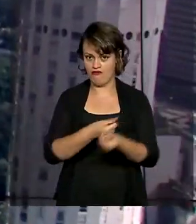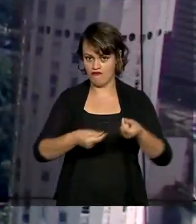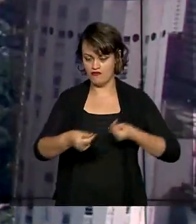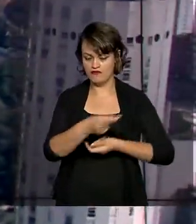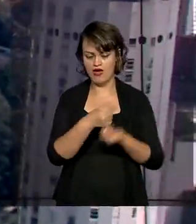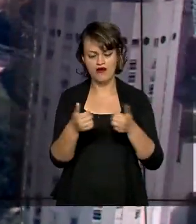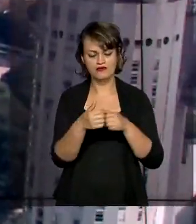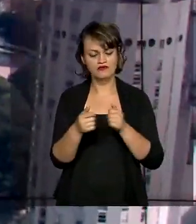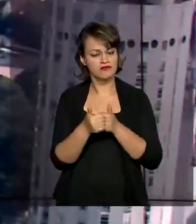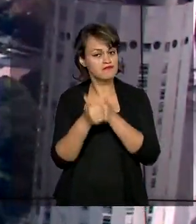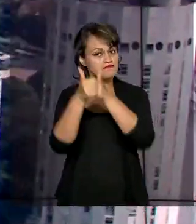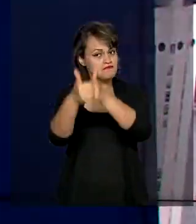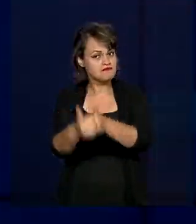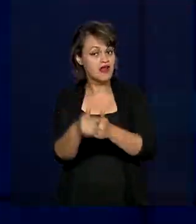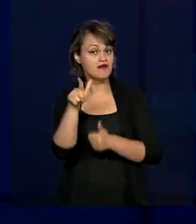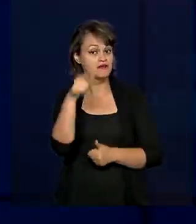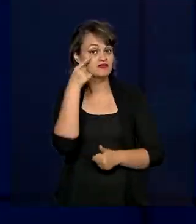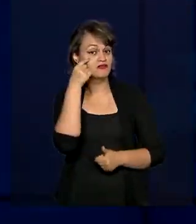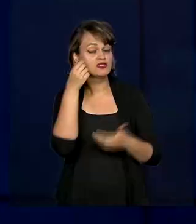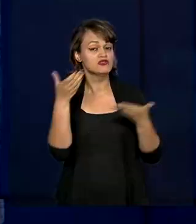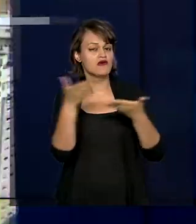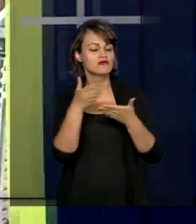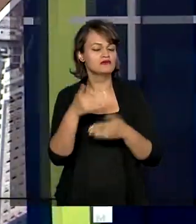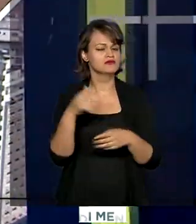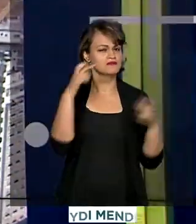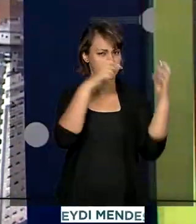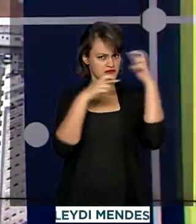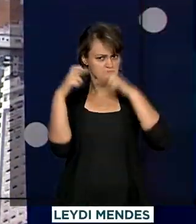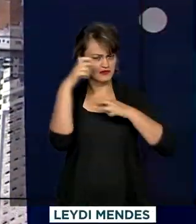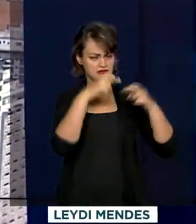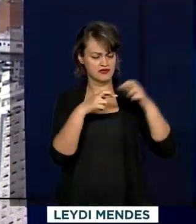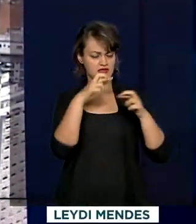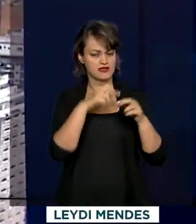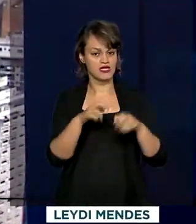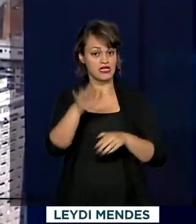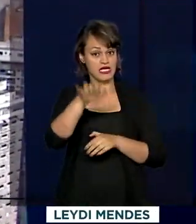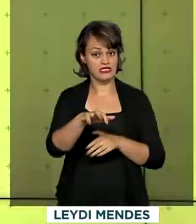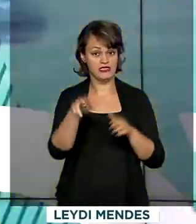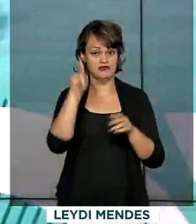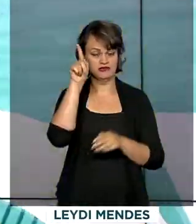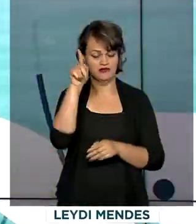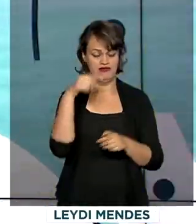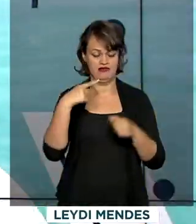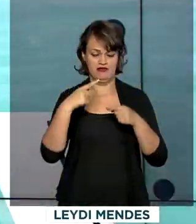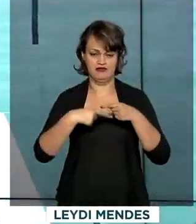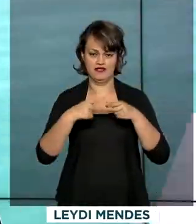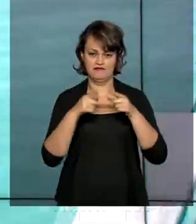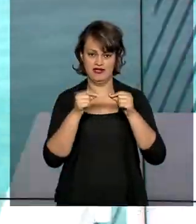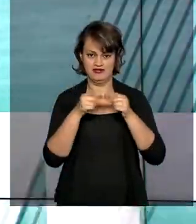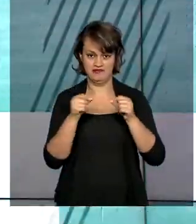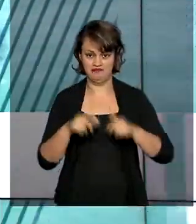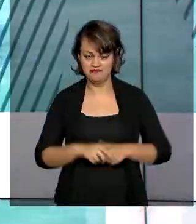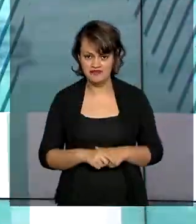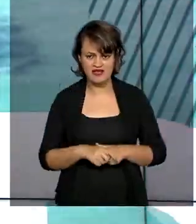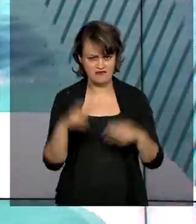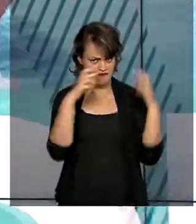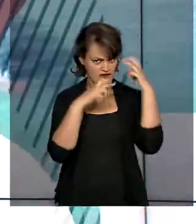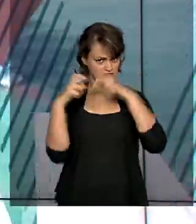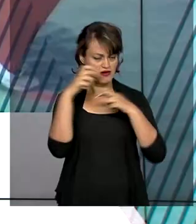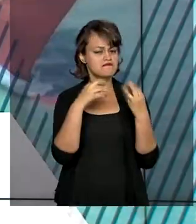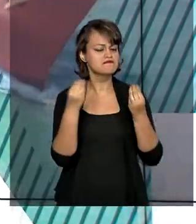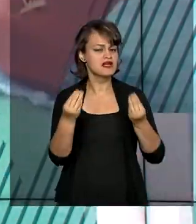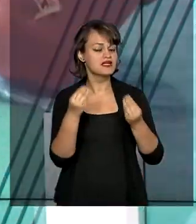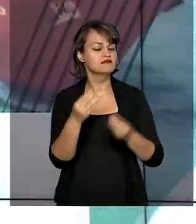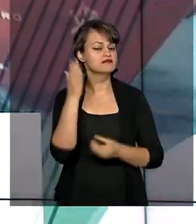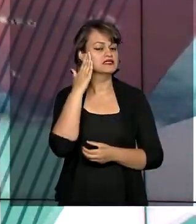acompanharam pessoalmente hoje uma inspeção na Agência da Previdência Social que fica aqui em Brasília. A vistoria é para